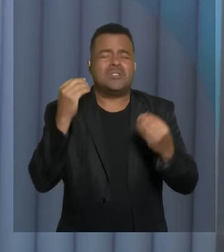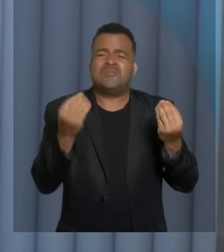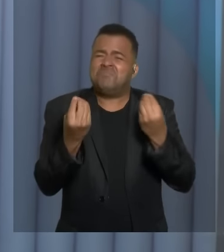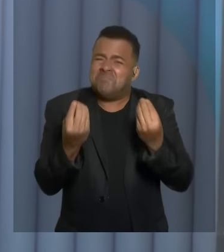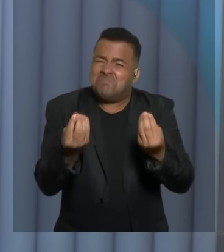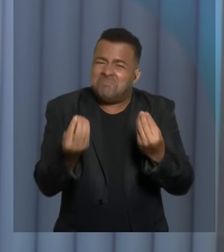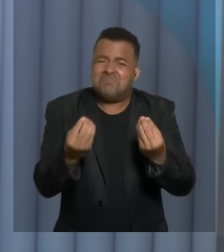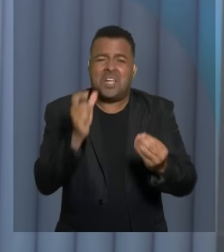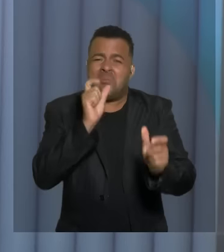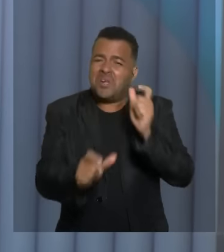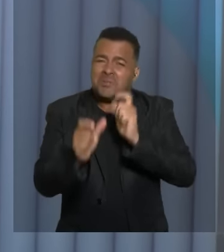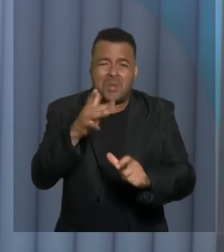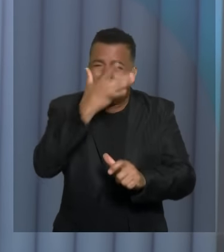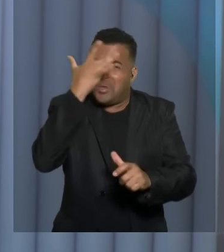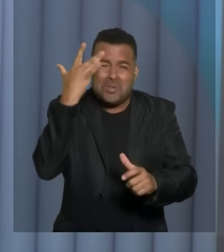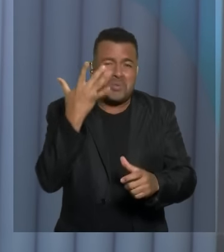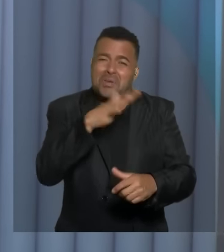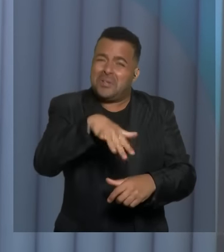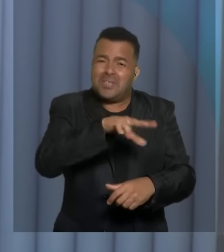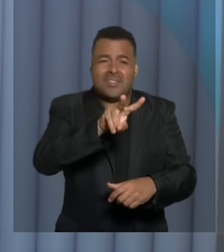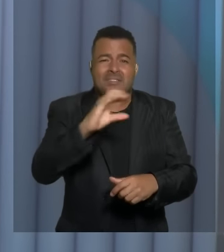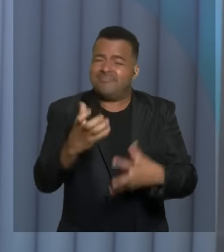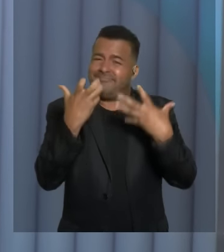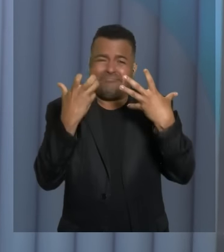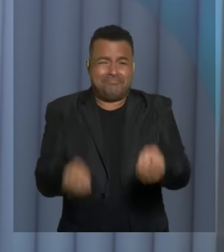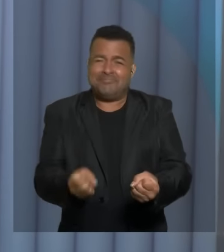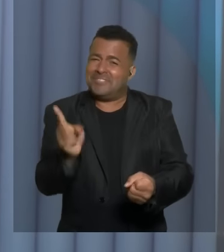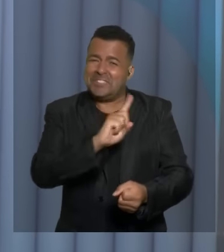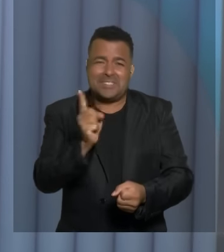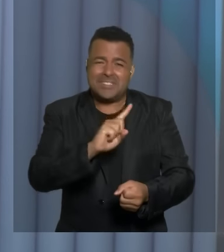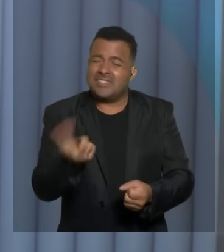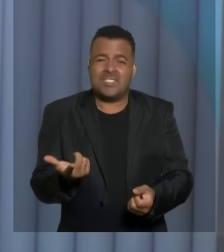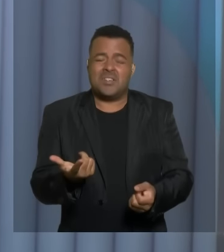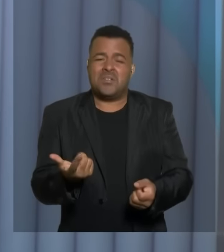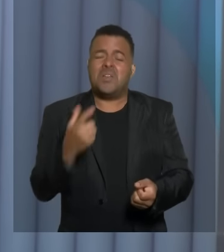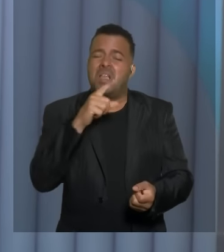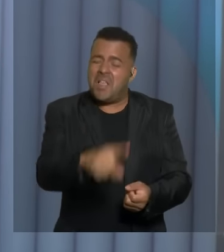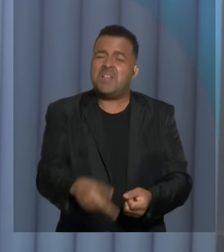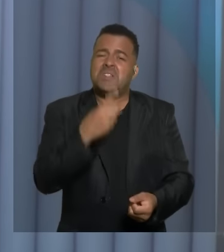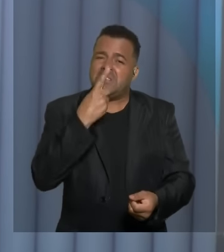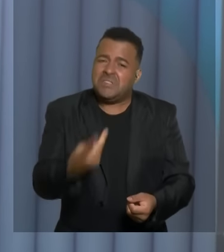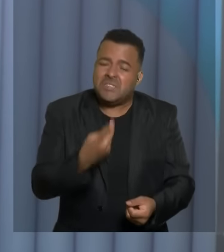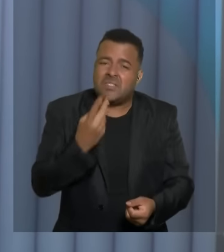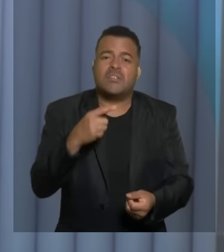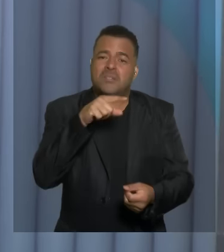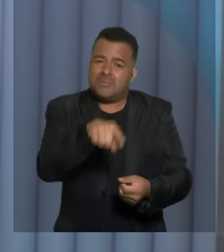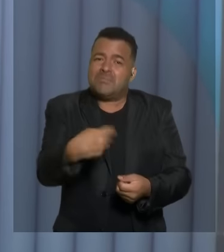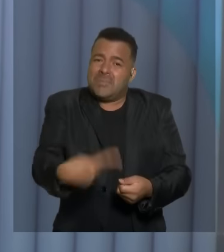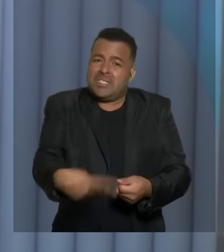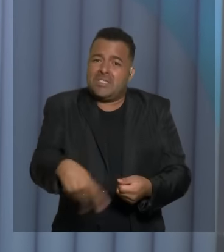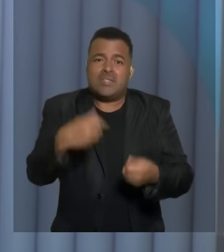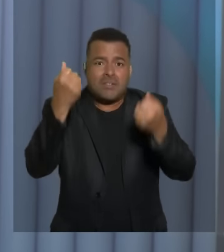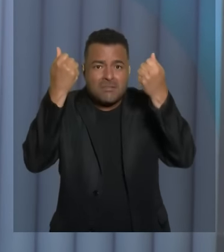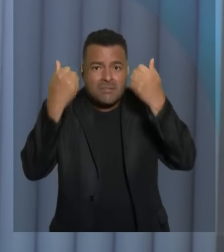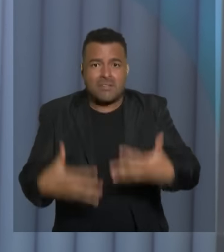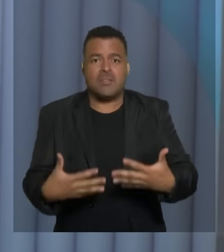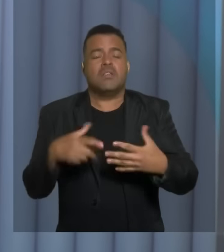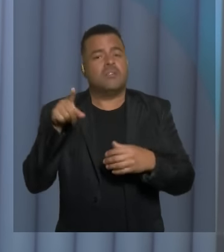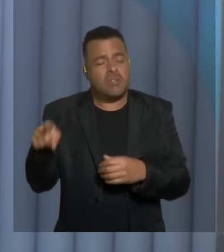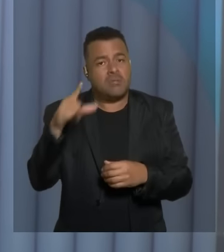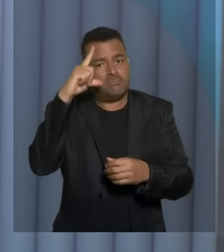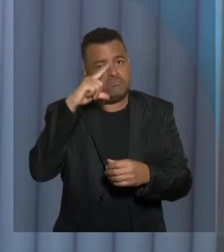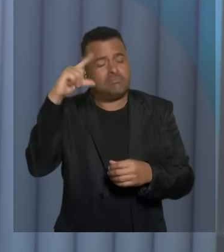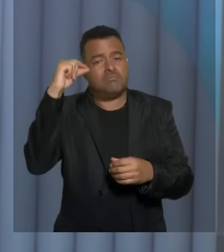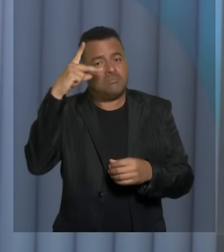fato, trata-se de algo muito estranho que a população de Vitória da Conquista deve levar em consideração. E a candidata